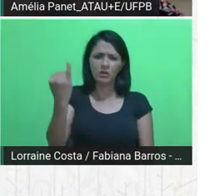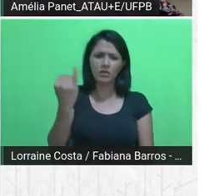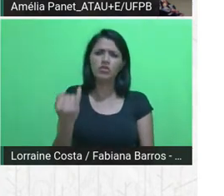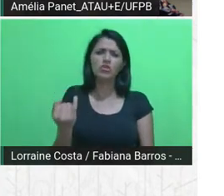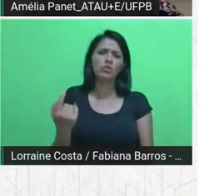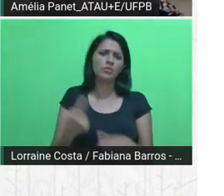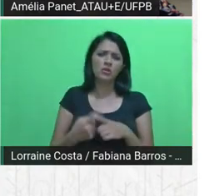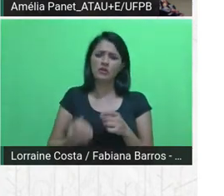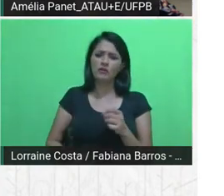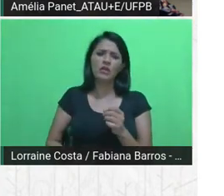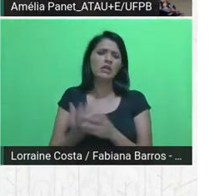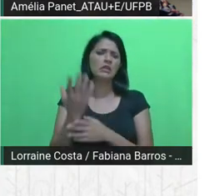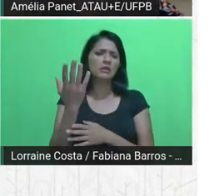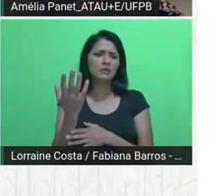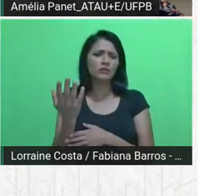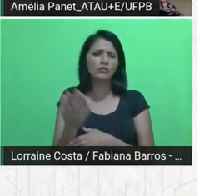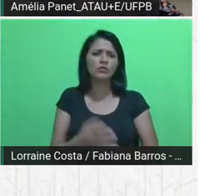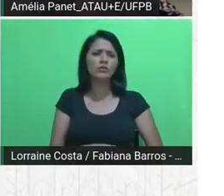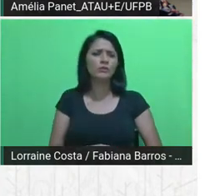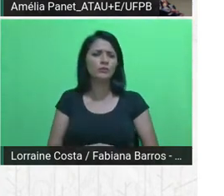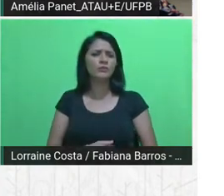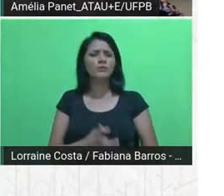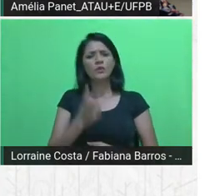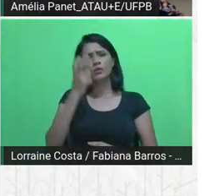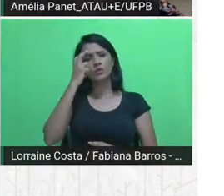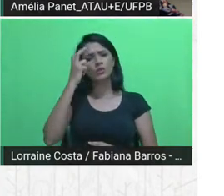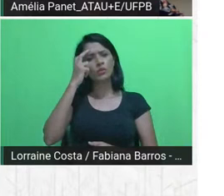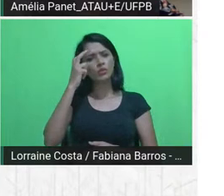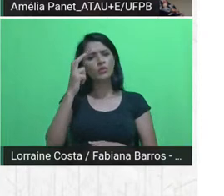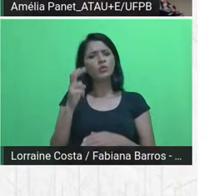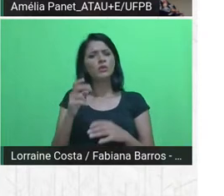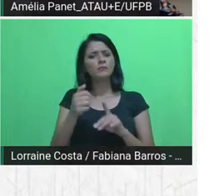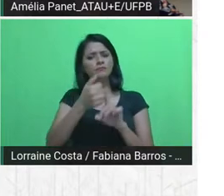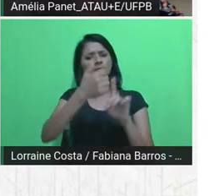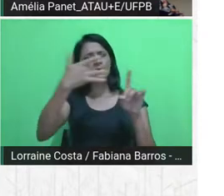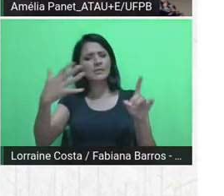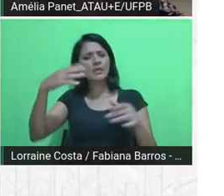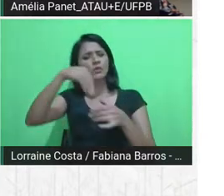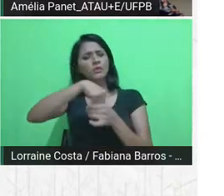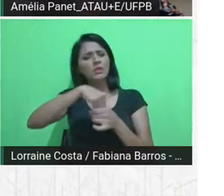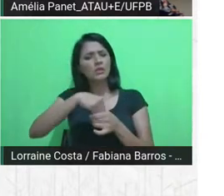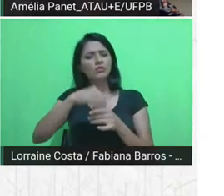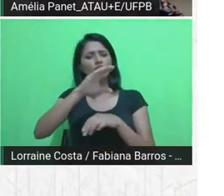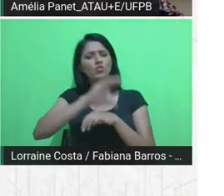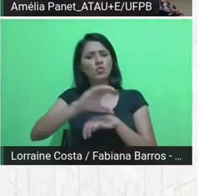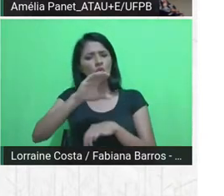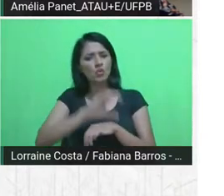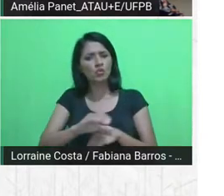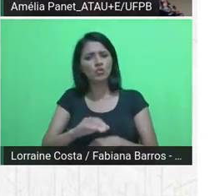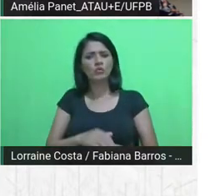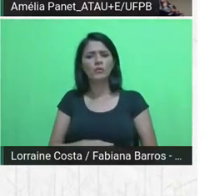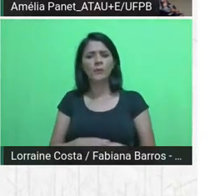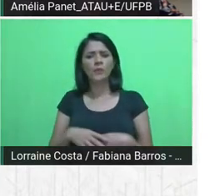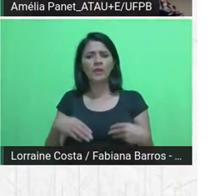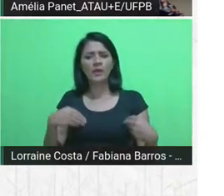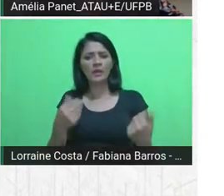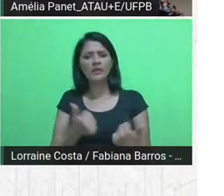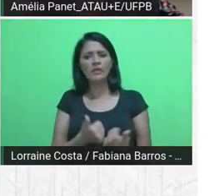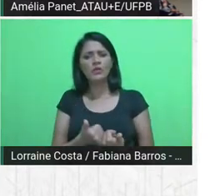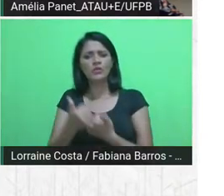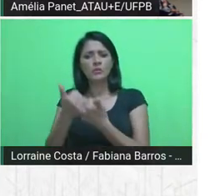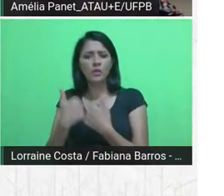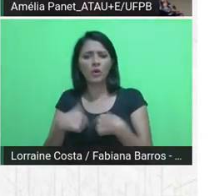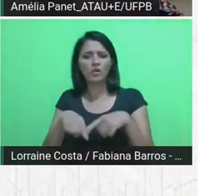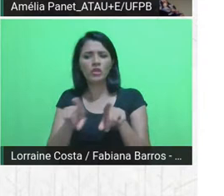uma cultura de extensão dentro do curso, a partir de então, que deu suporte também para